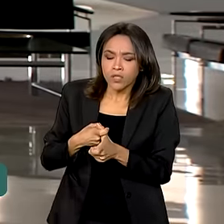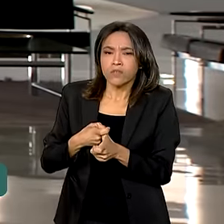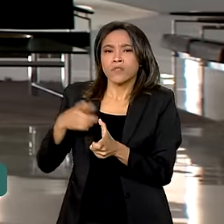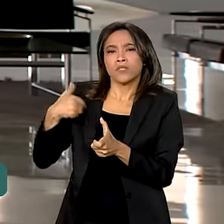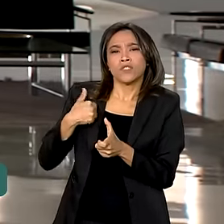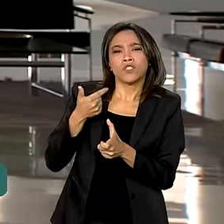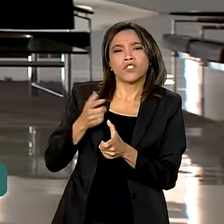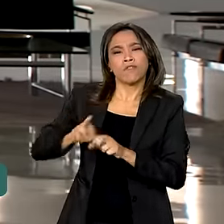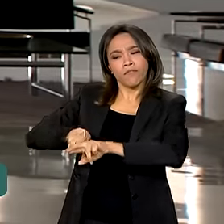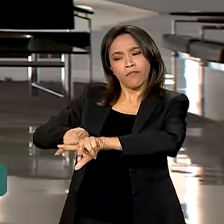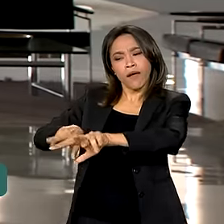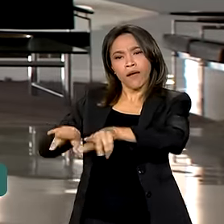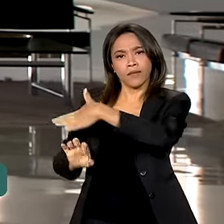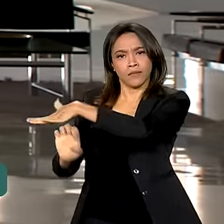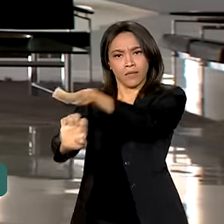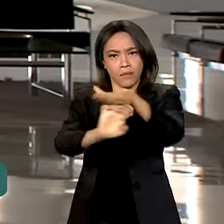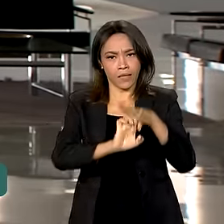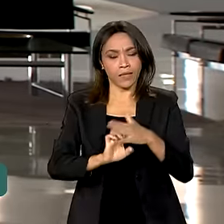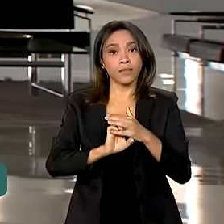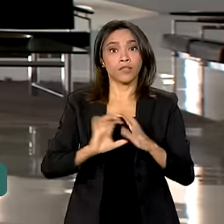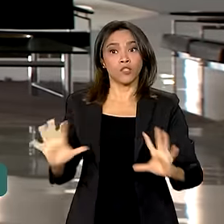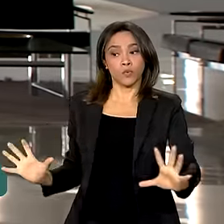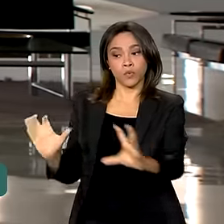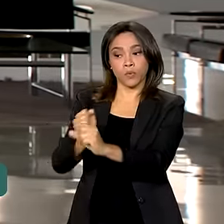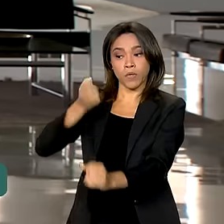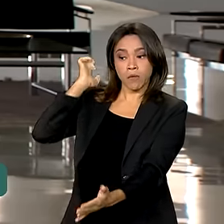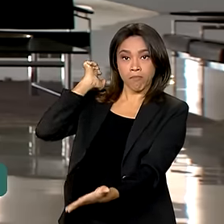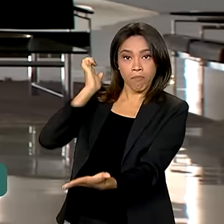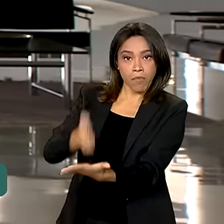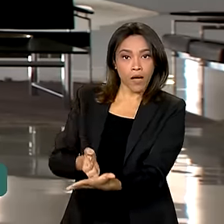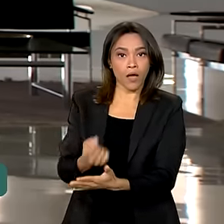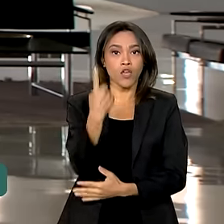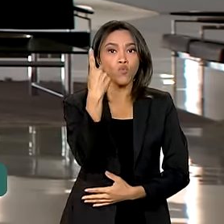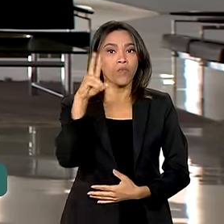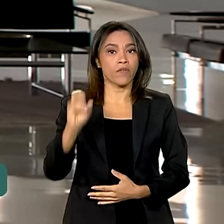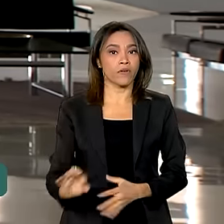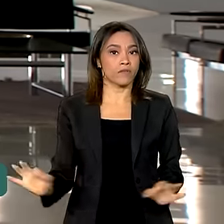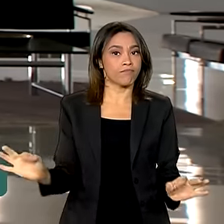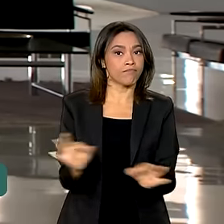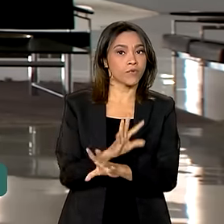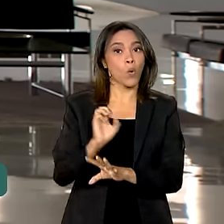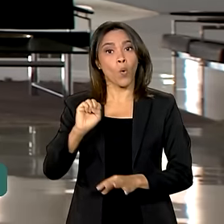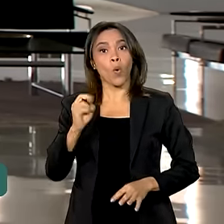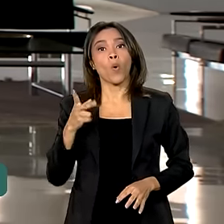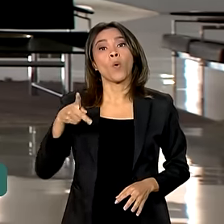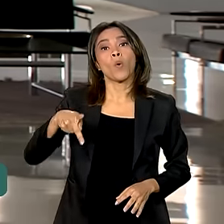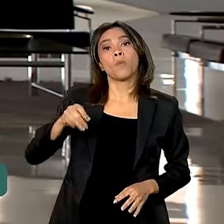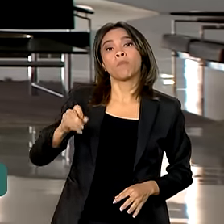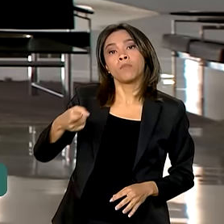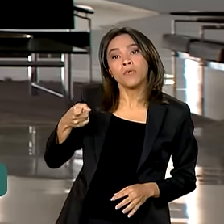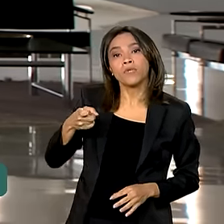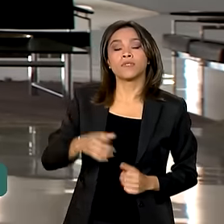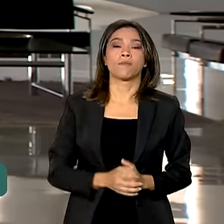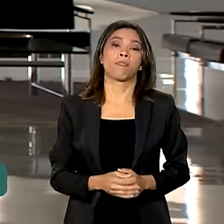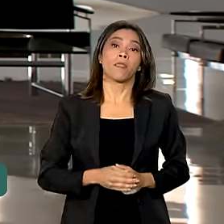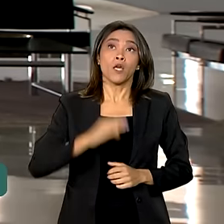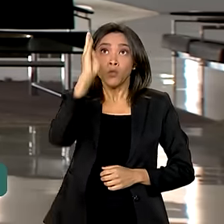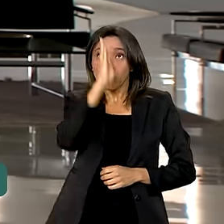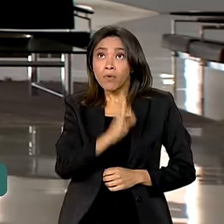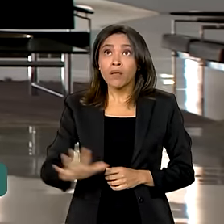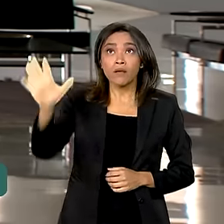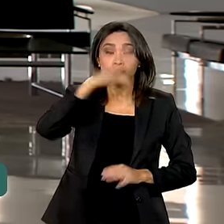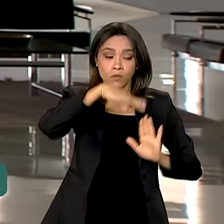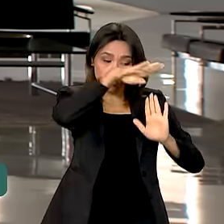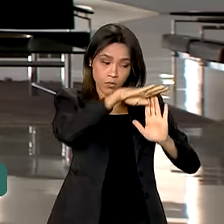credores diferentes, e pagar à vista em um único boleto ou PIX. Em todo o país, o programa Desenrola Brasil já